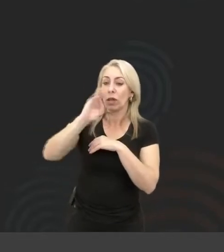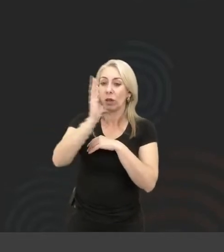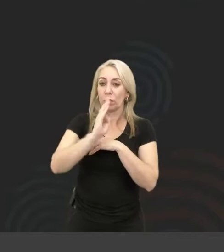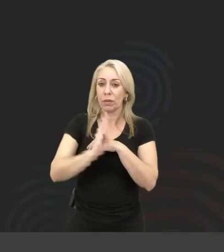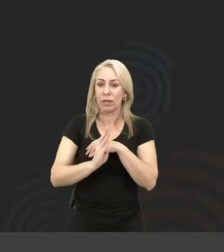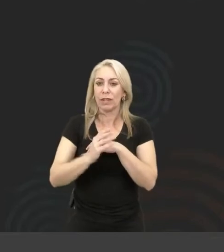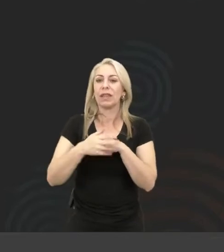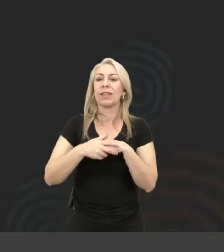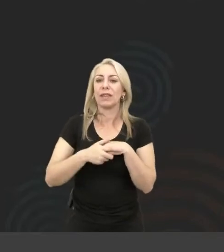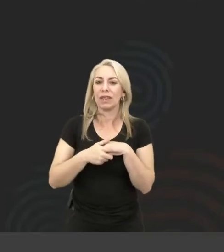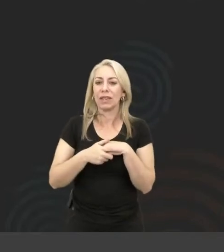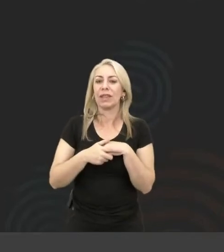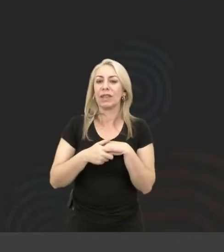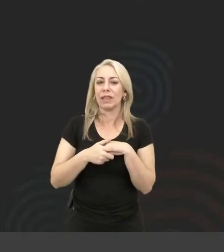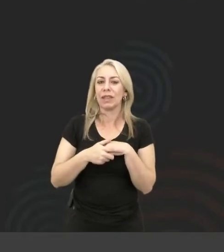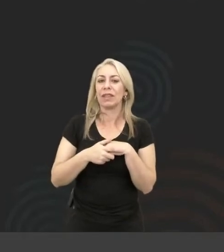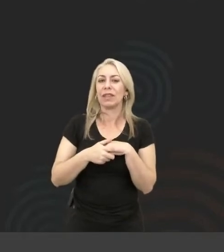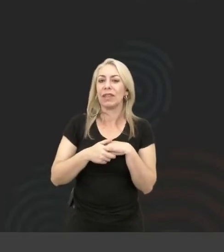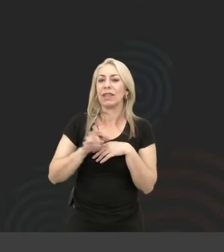brasileiras que